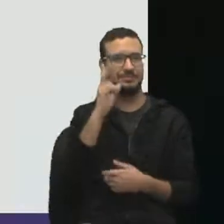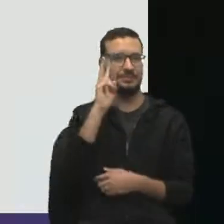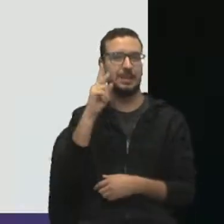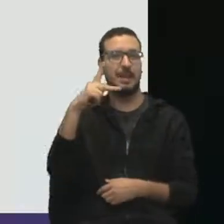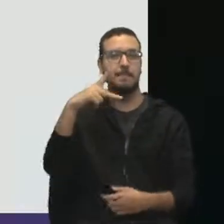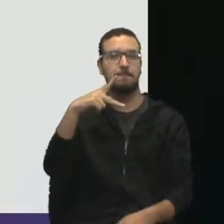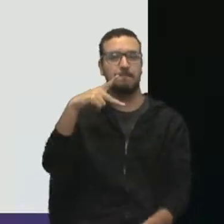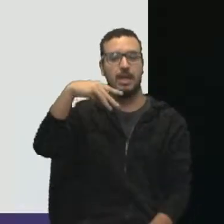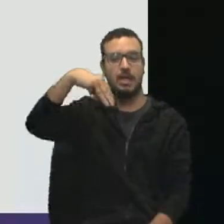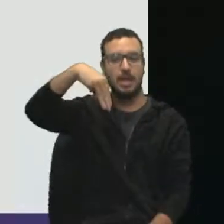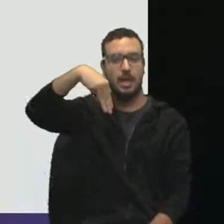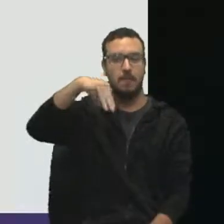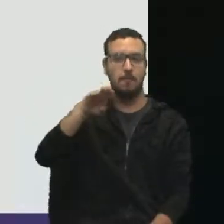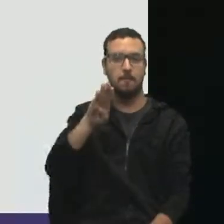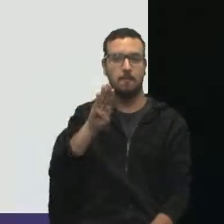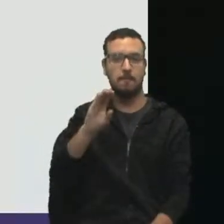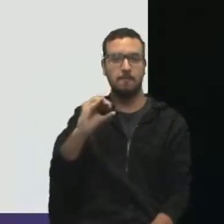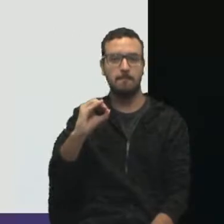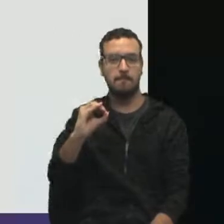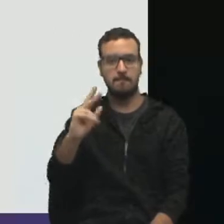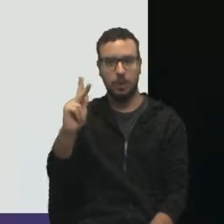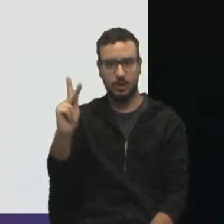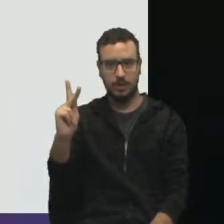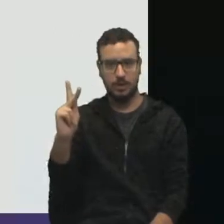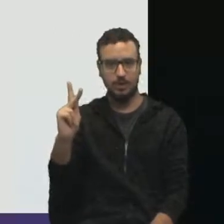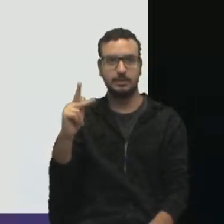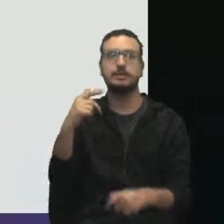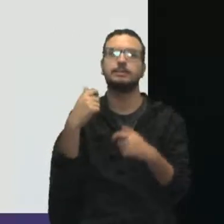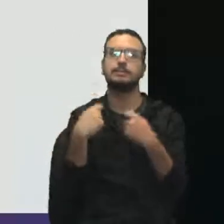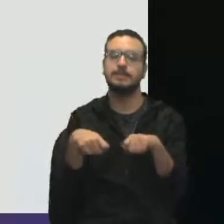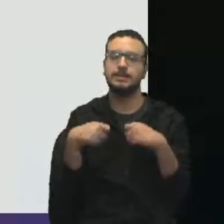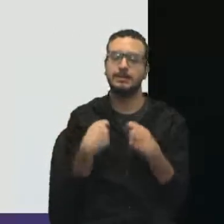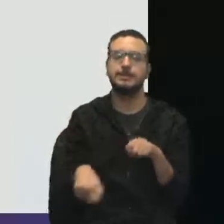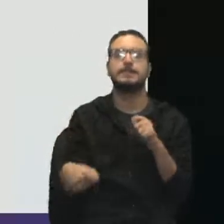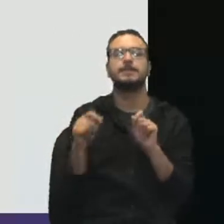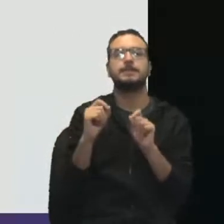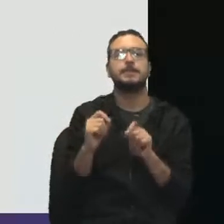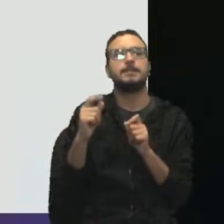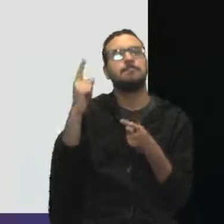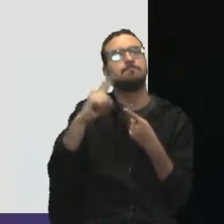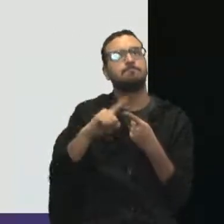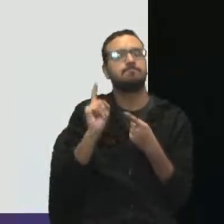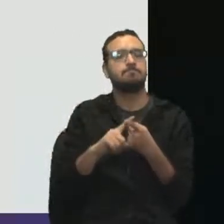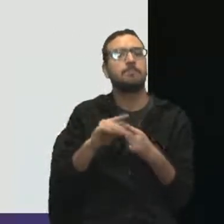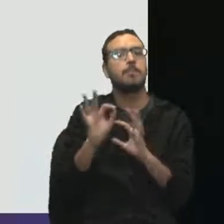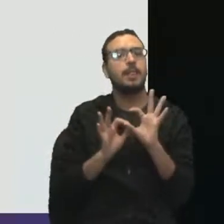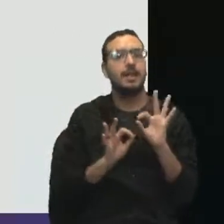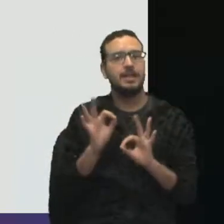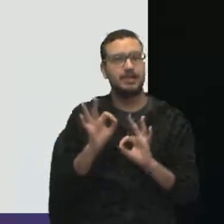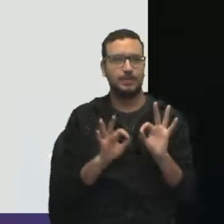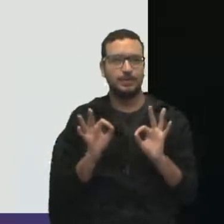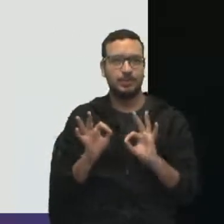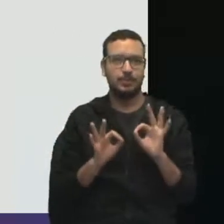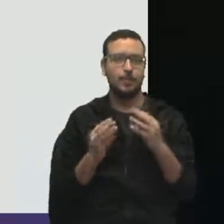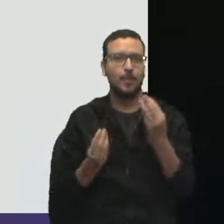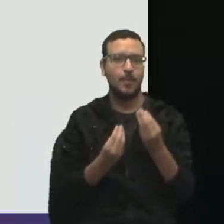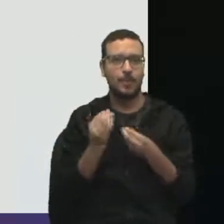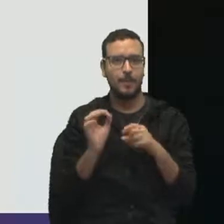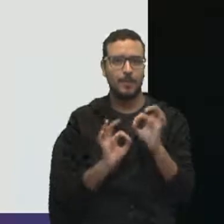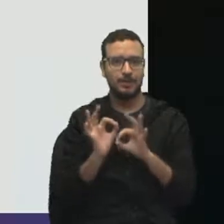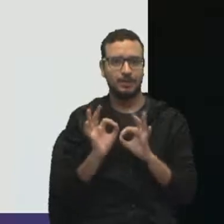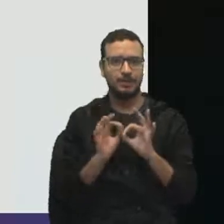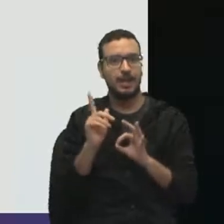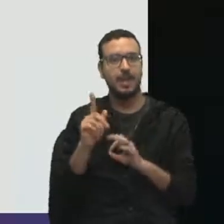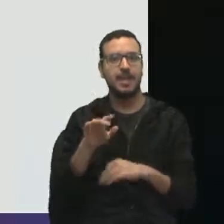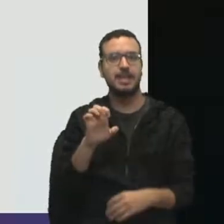PMBOK, nós vamos começar a qualidade planejando esta qualidade. Como é que eu planejei isso? Lá no